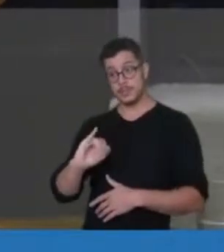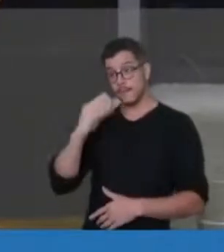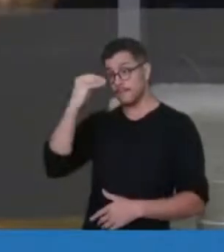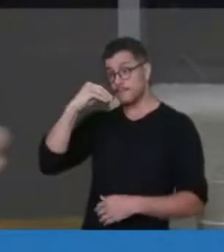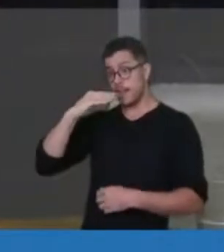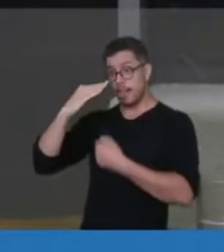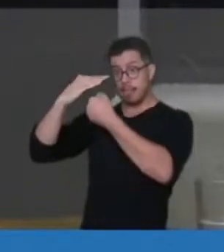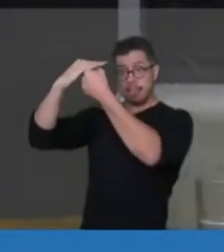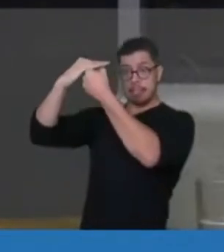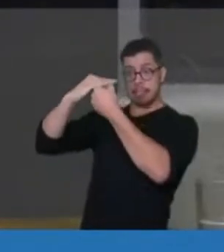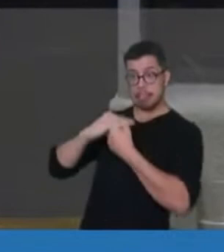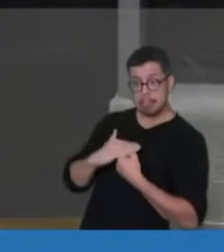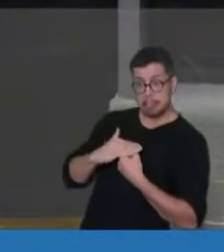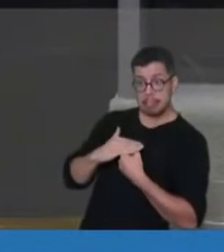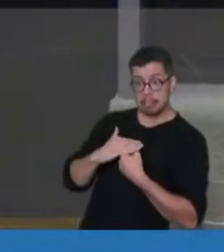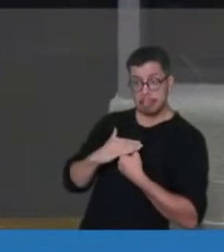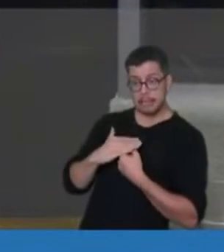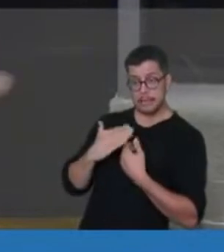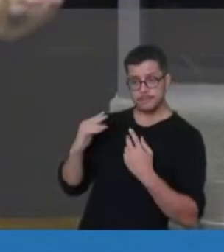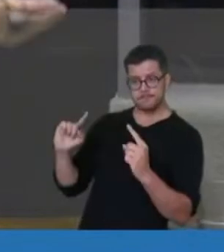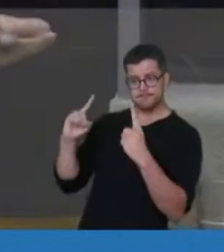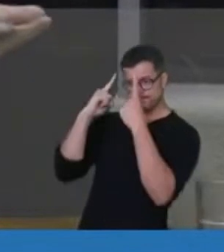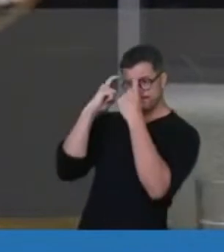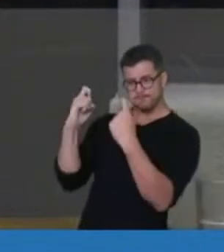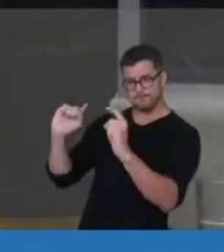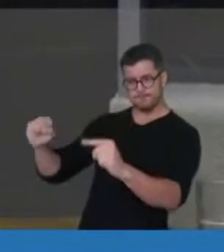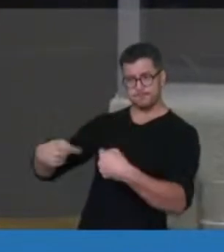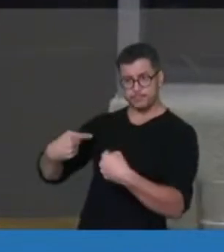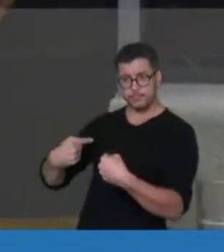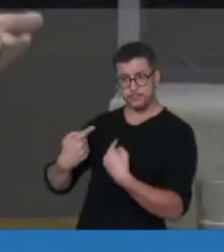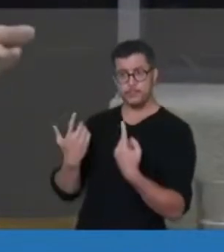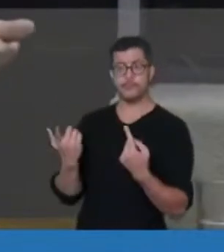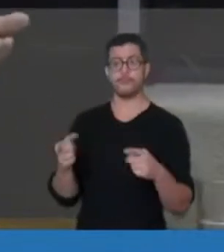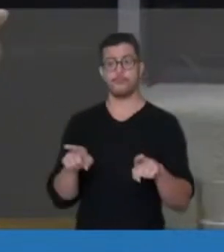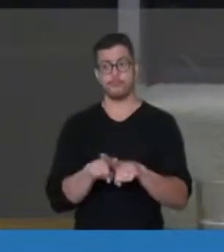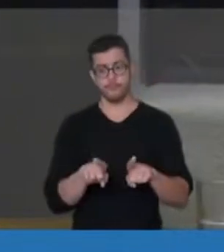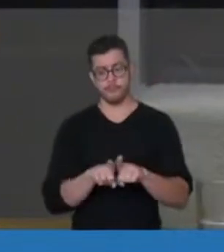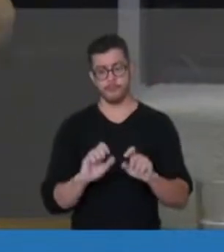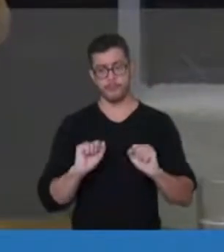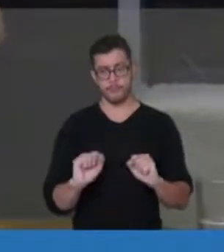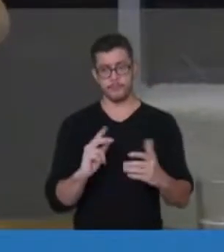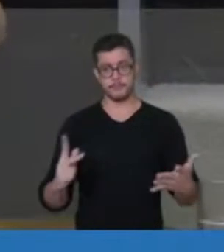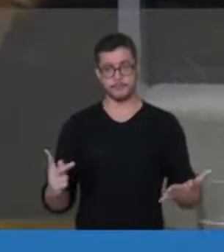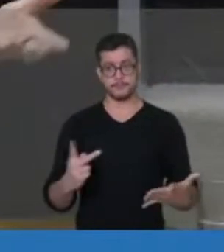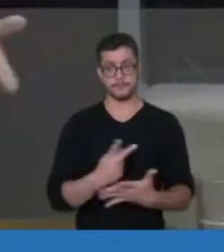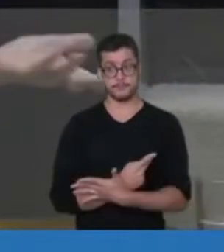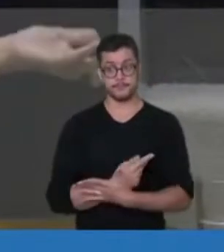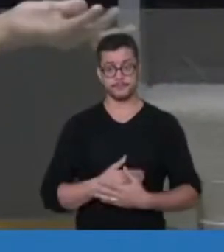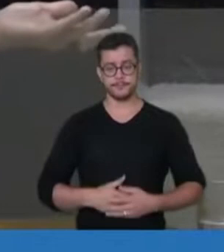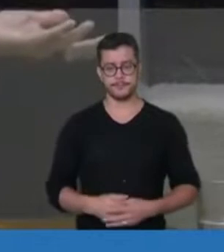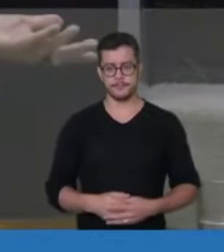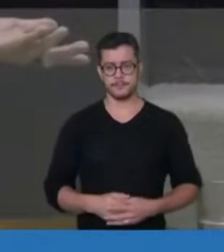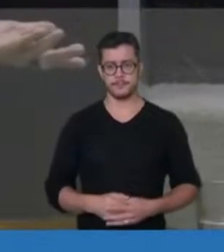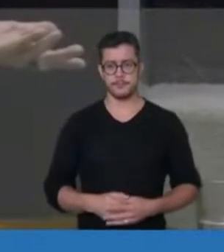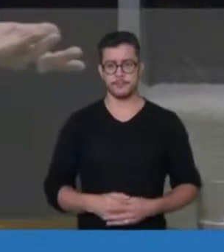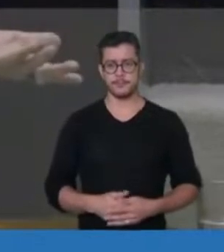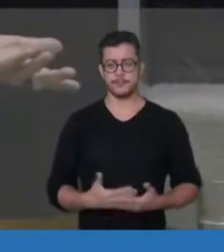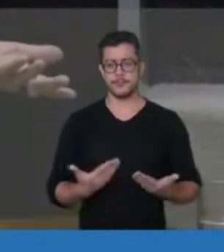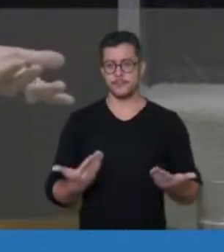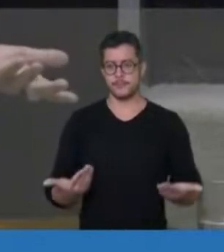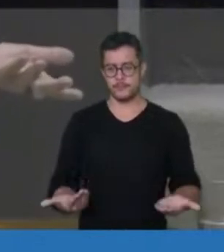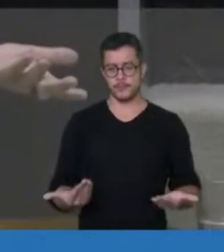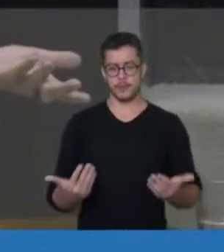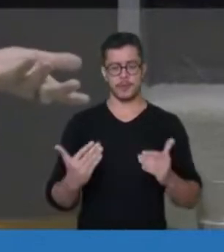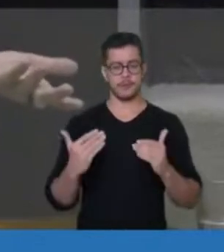pode aceitar a situação de violência. O que, tampouco, que da mesma forma, é atenta contra os princípios da